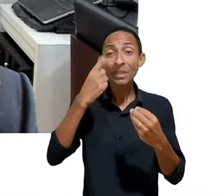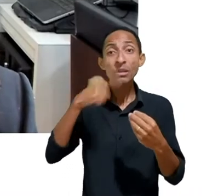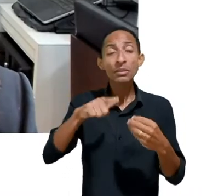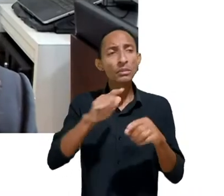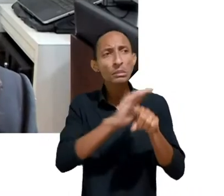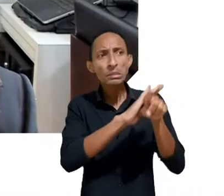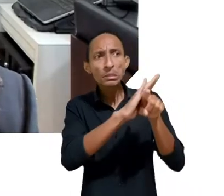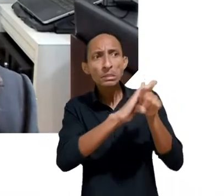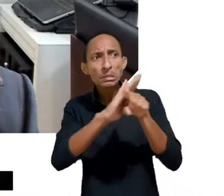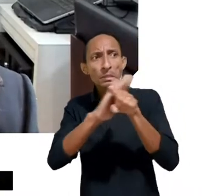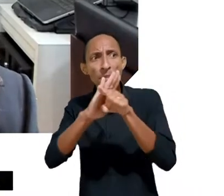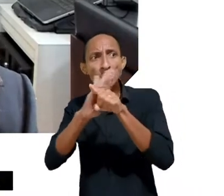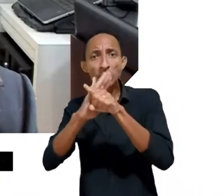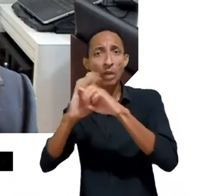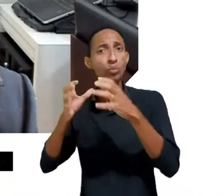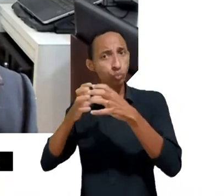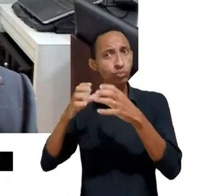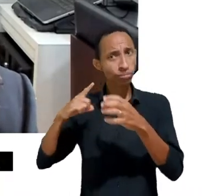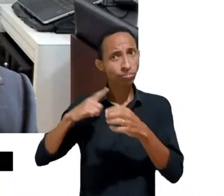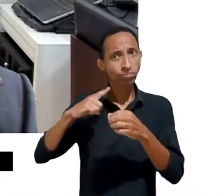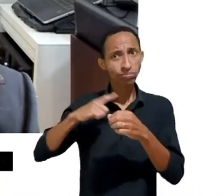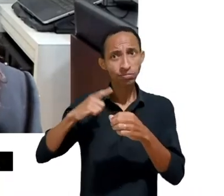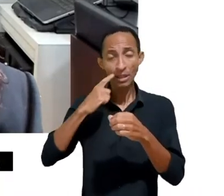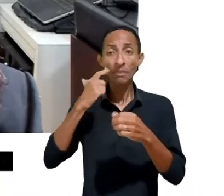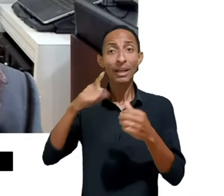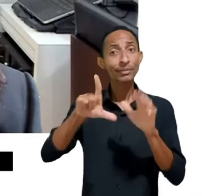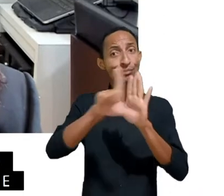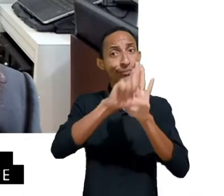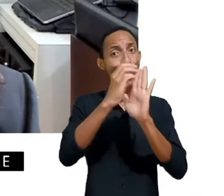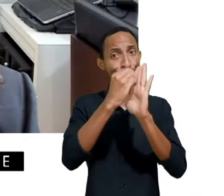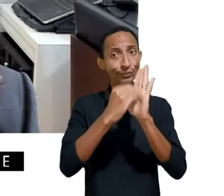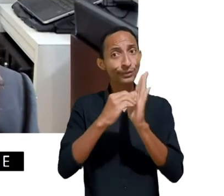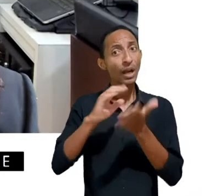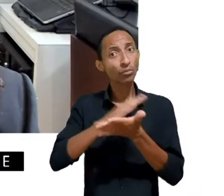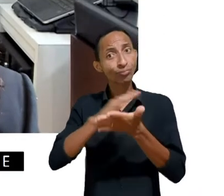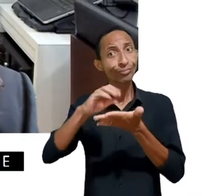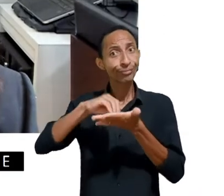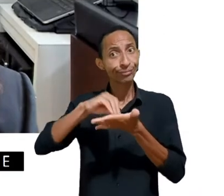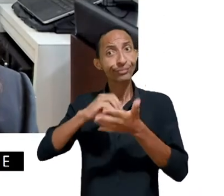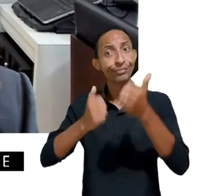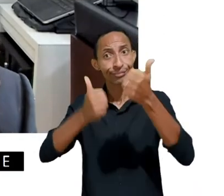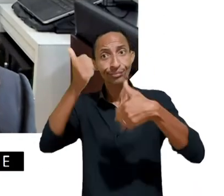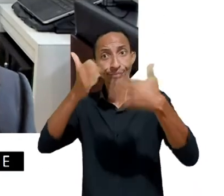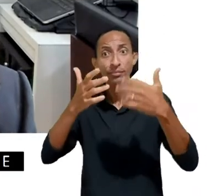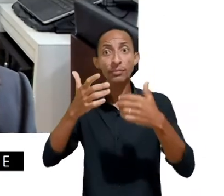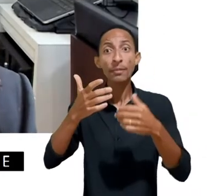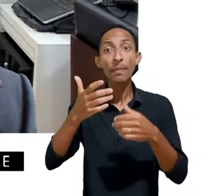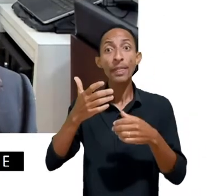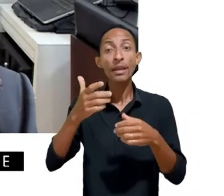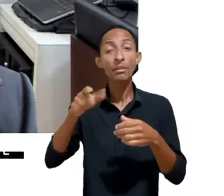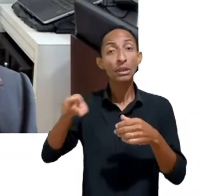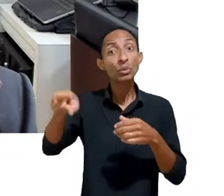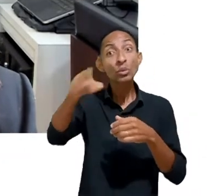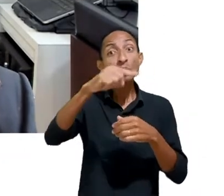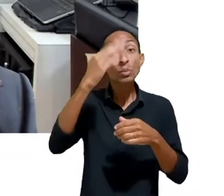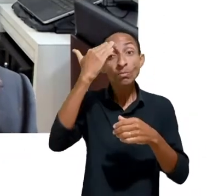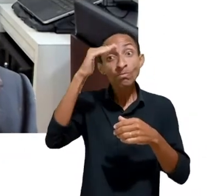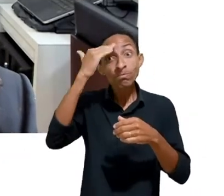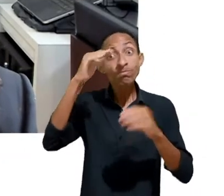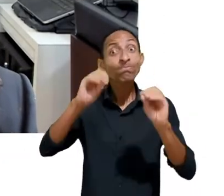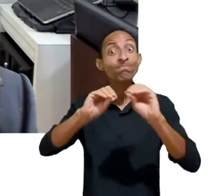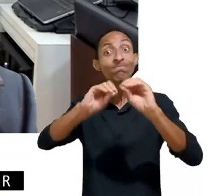suas lacunas que eu vou falar um pouco mais adiante. Então, só para a gente entender um pouco, o papel, a